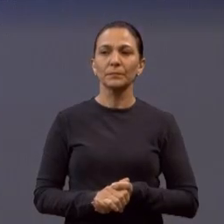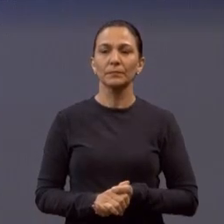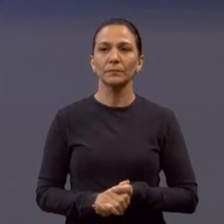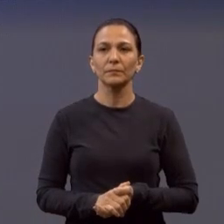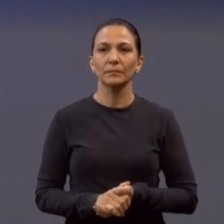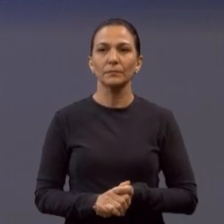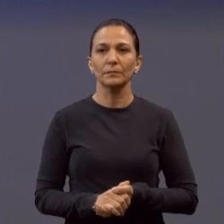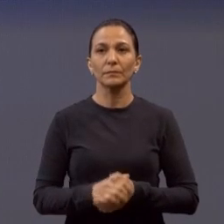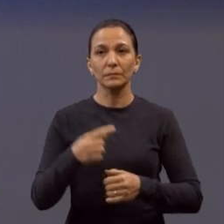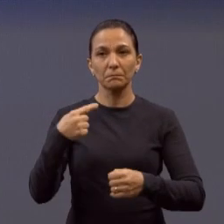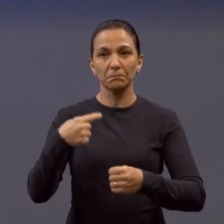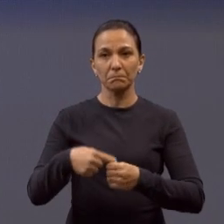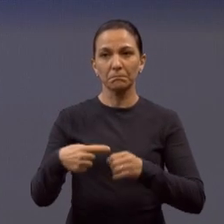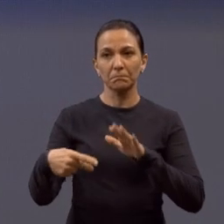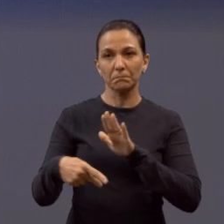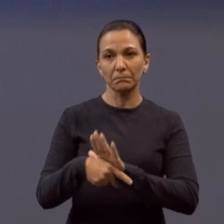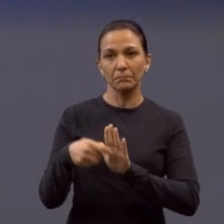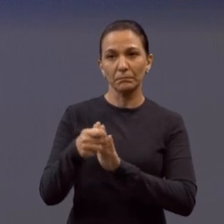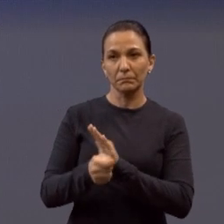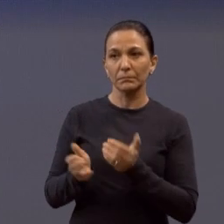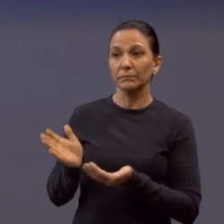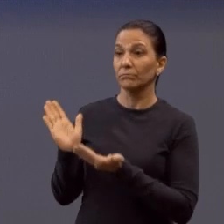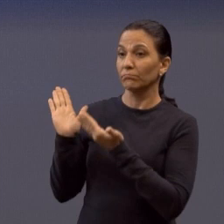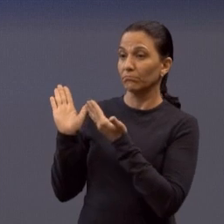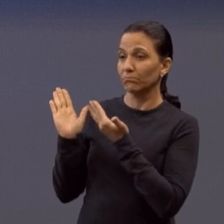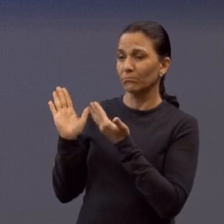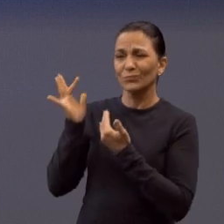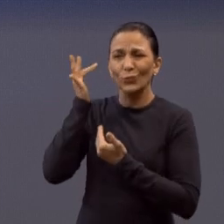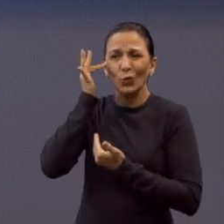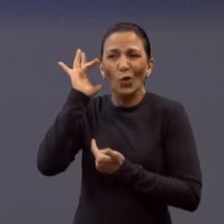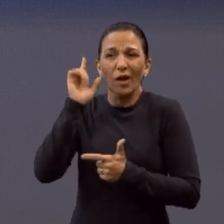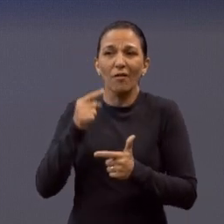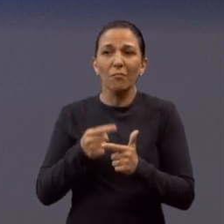é ir na cidade de Jardim. Eu não sei o porquê,